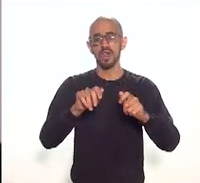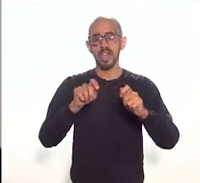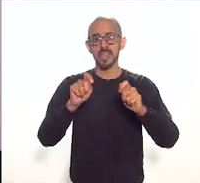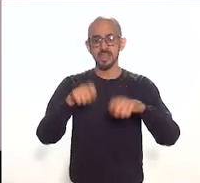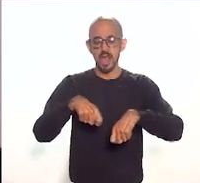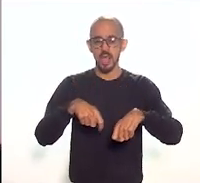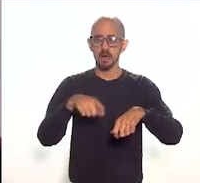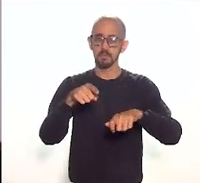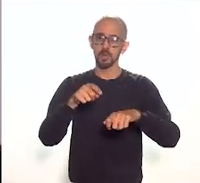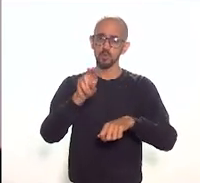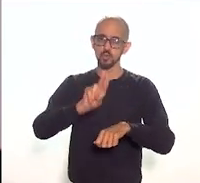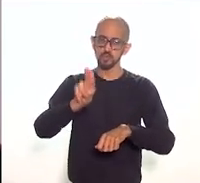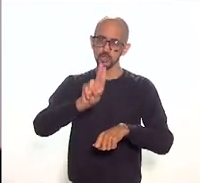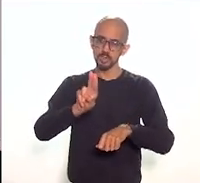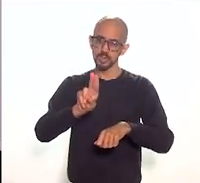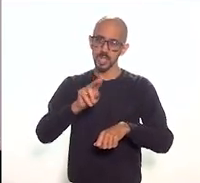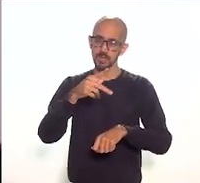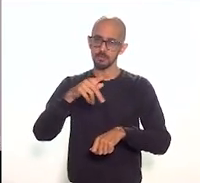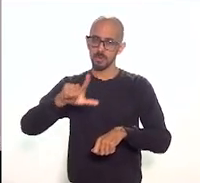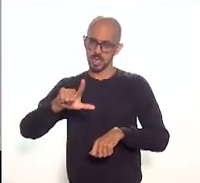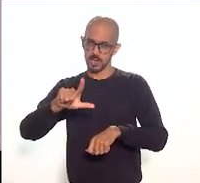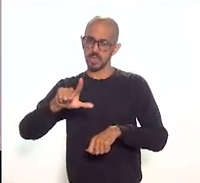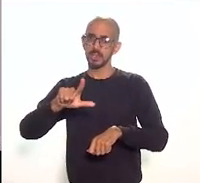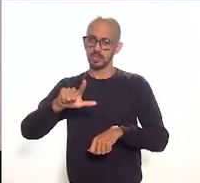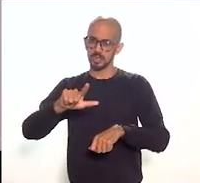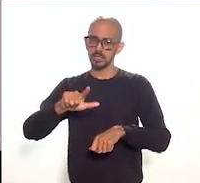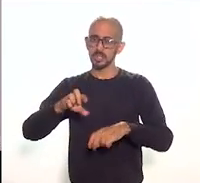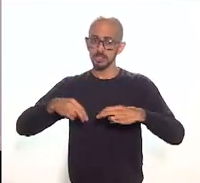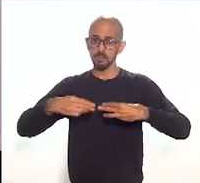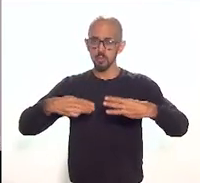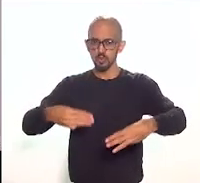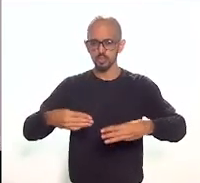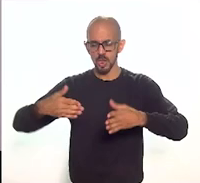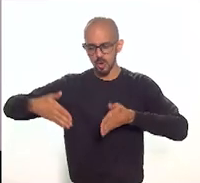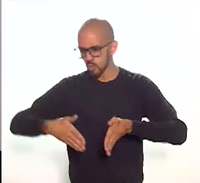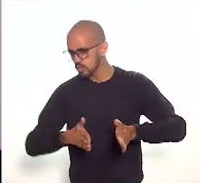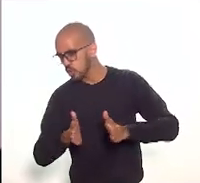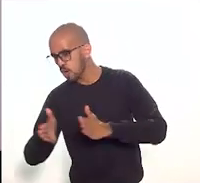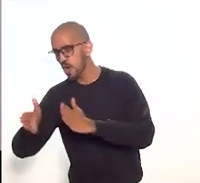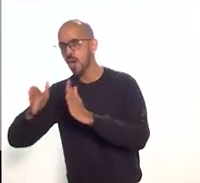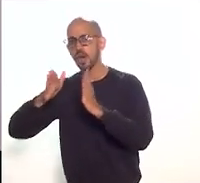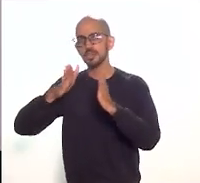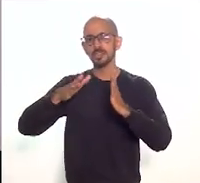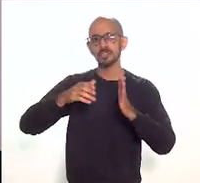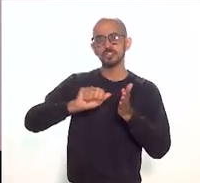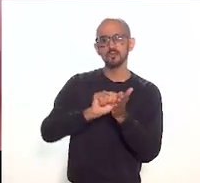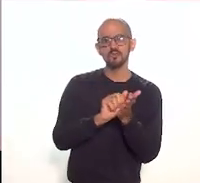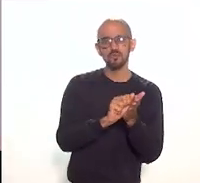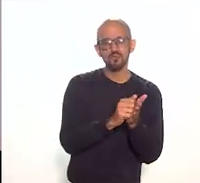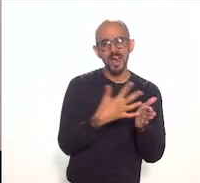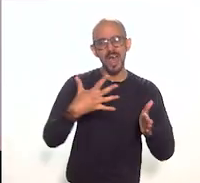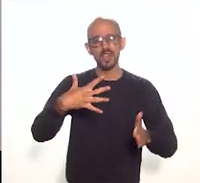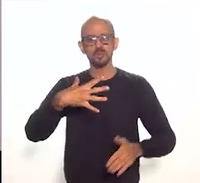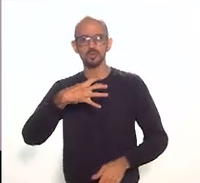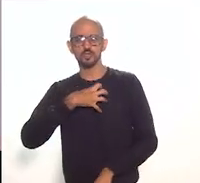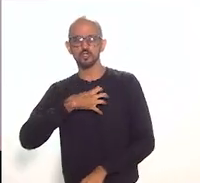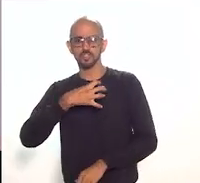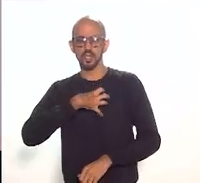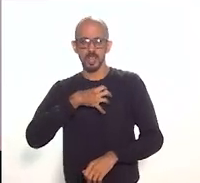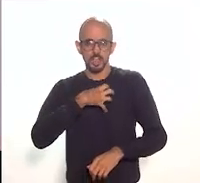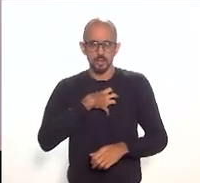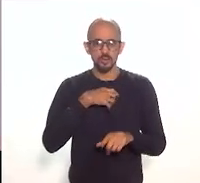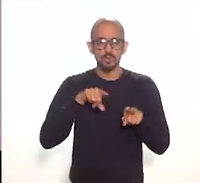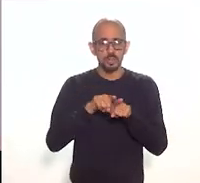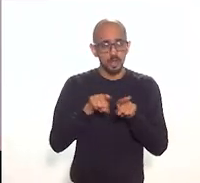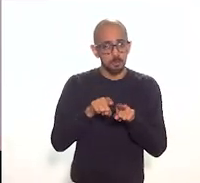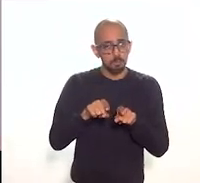uso desse projeto lei desse museu de percurso de diversas formas podendo atender a diversos segmentos sociais